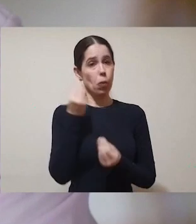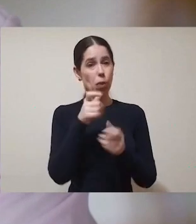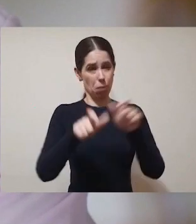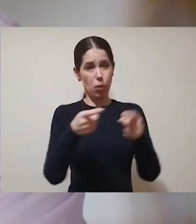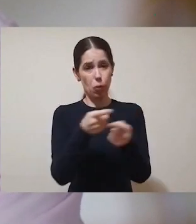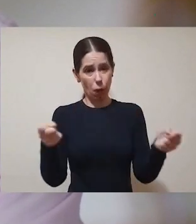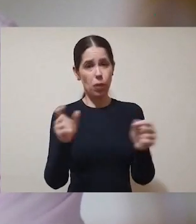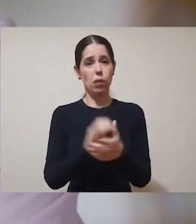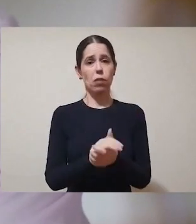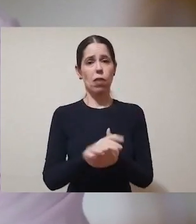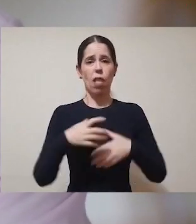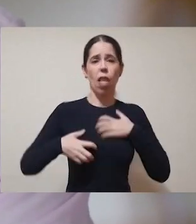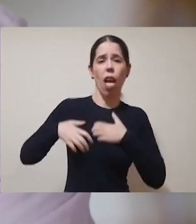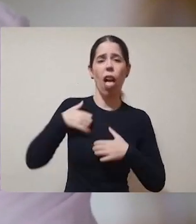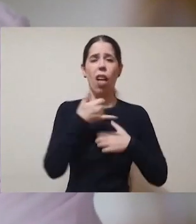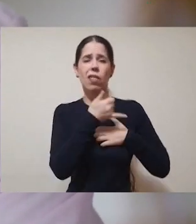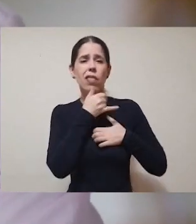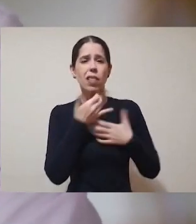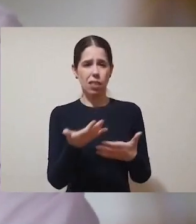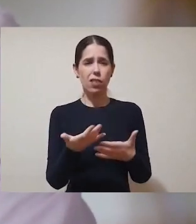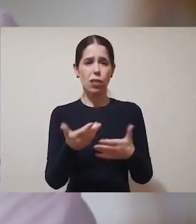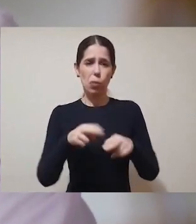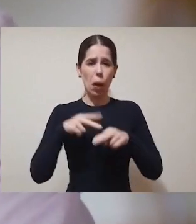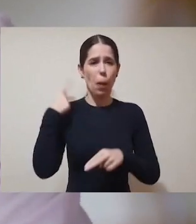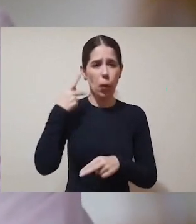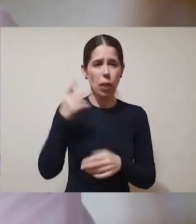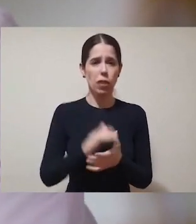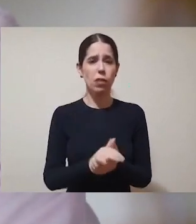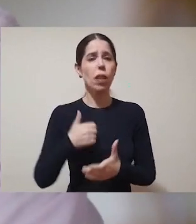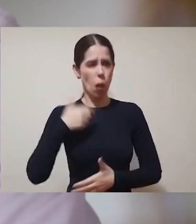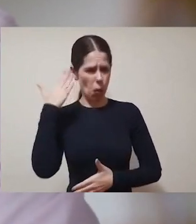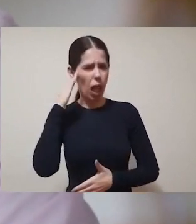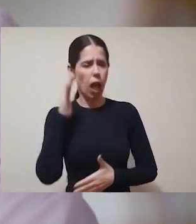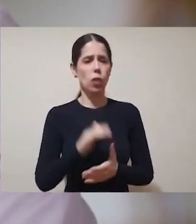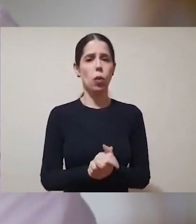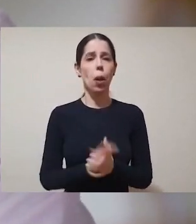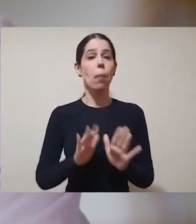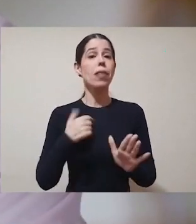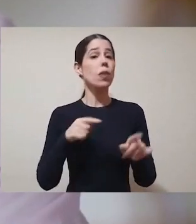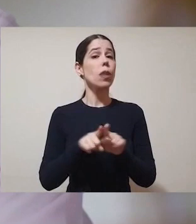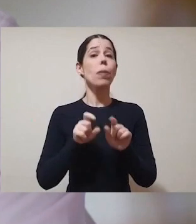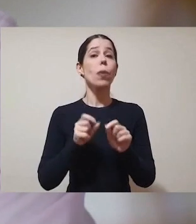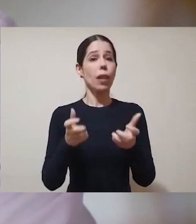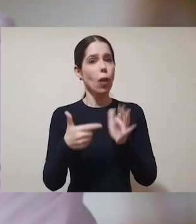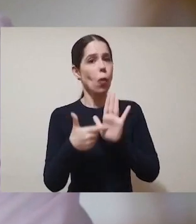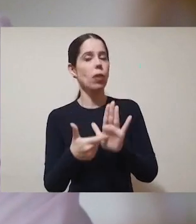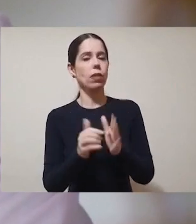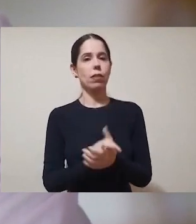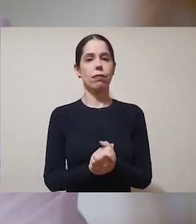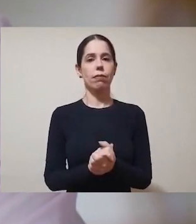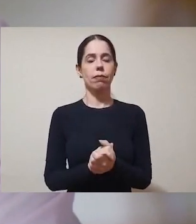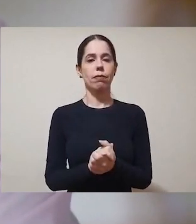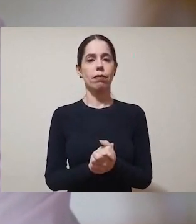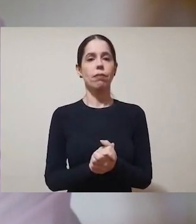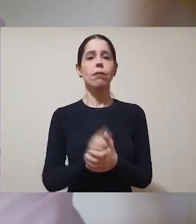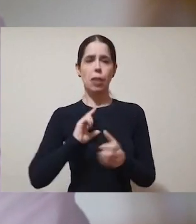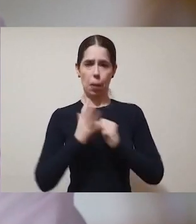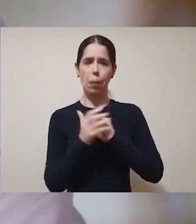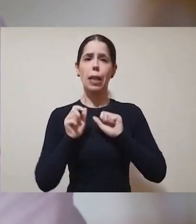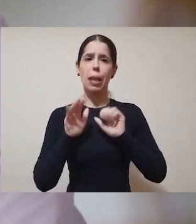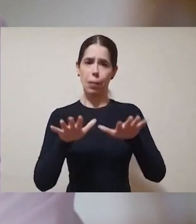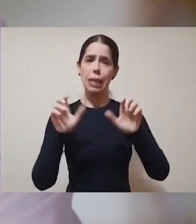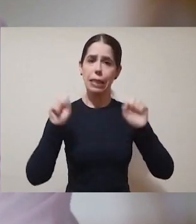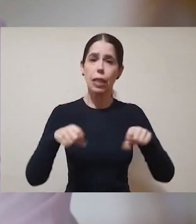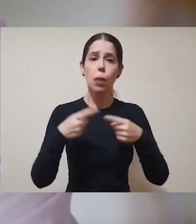muitos de vocês estão desiludidos e desmotivados com a política. E eu entendo. Mas eu também quero te mostrar que apesar da